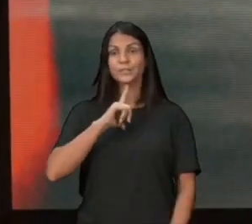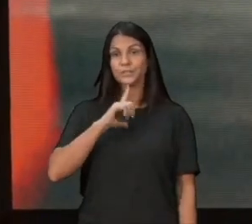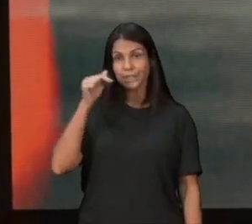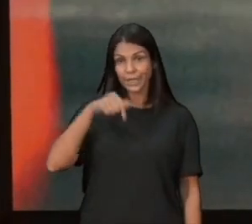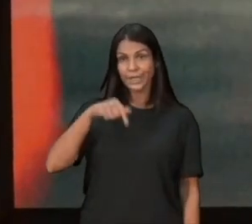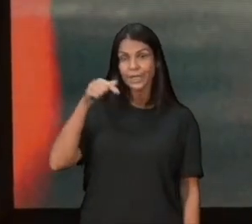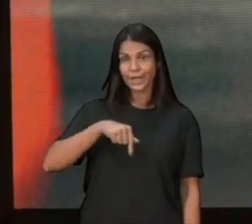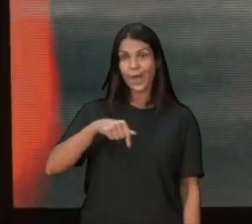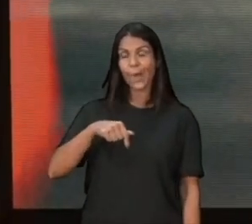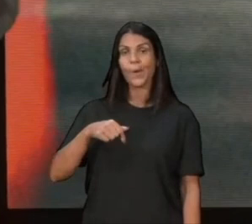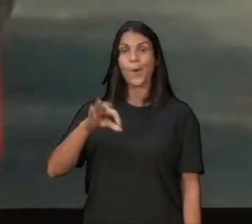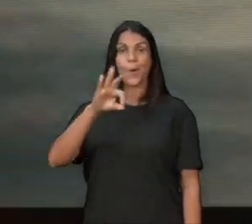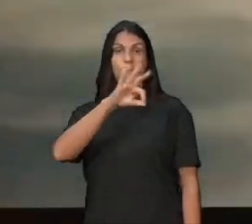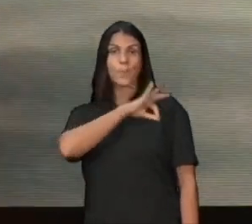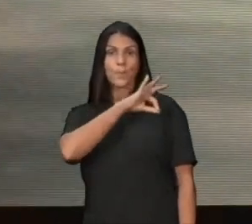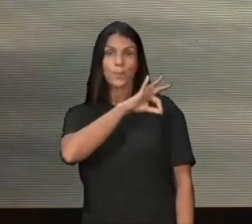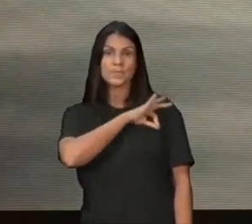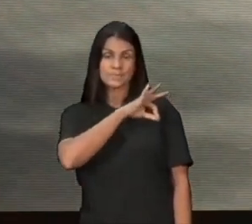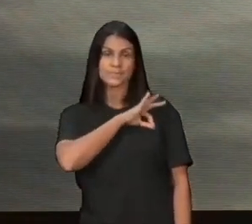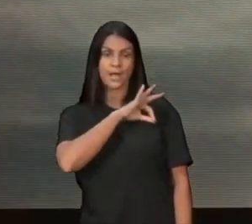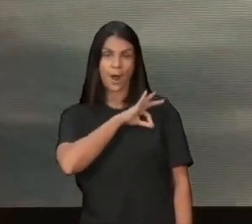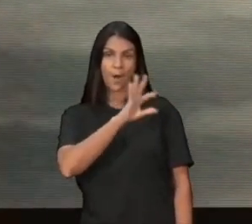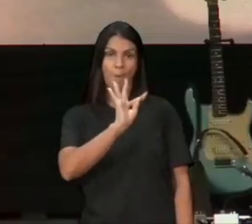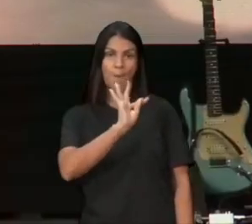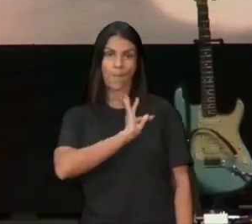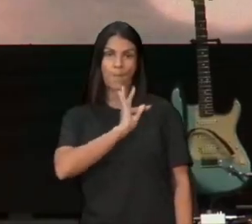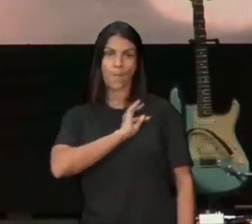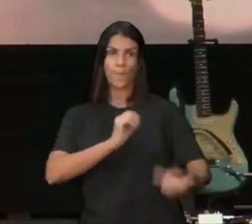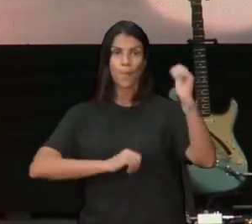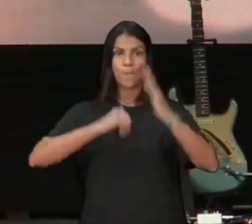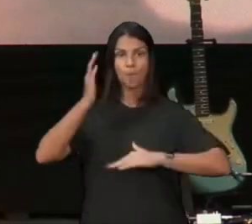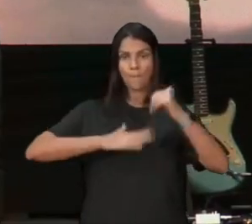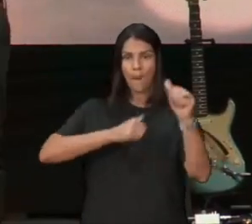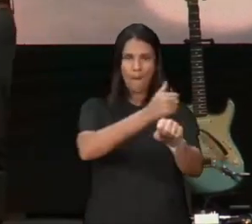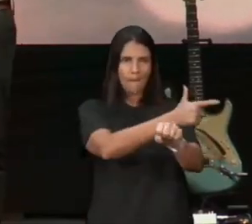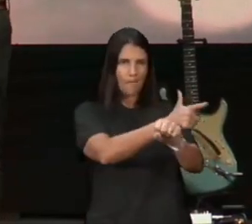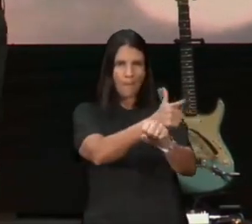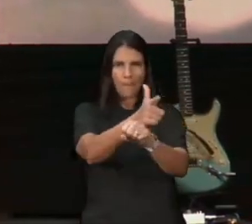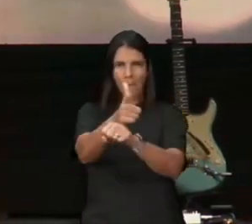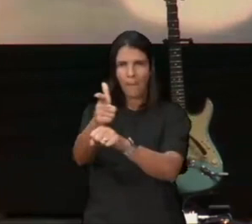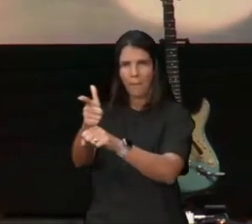que era atirador de elite, da polícia civil, esse cara demorou muitos anos, para se converter,